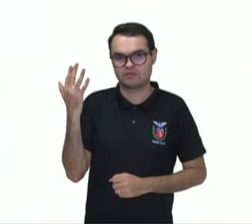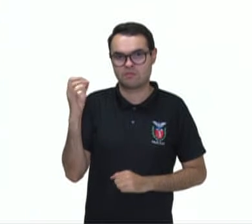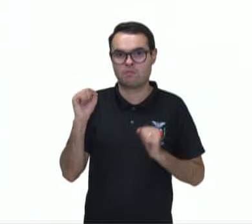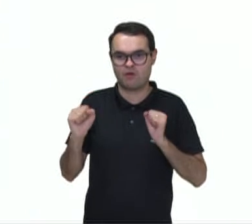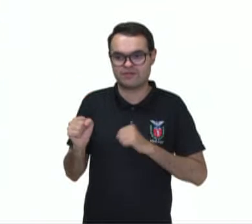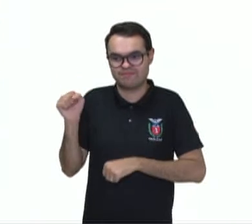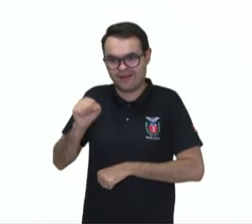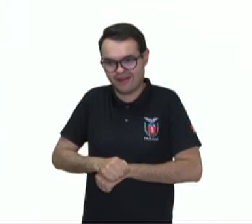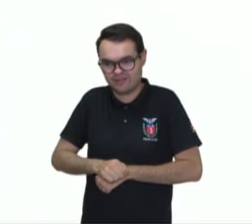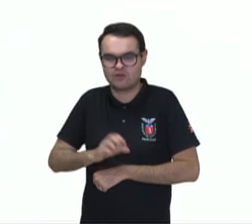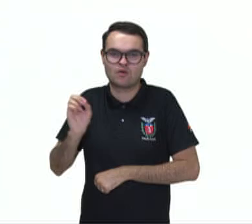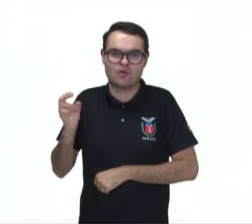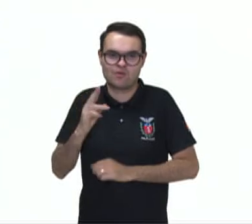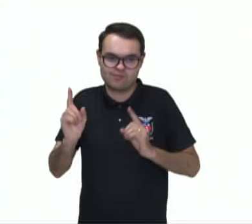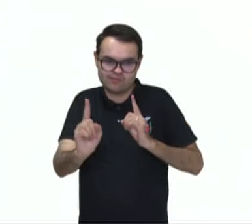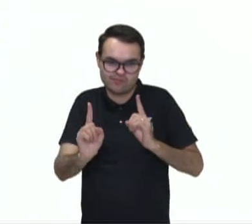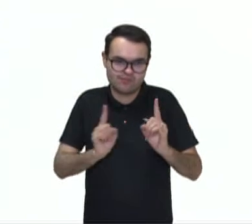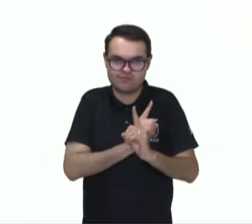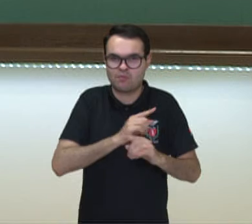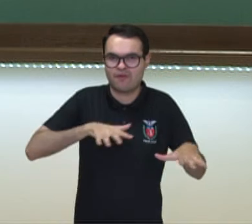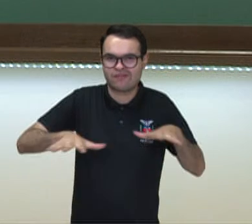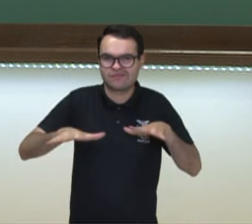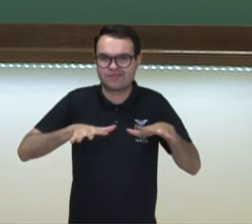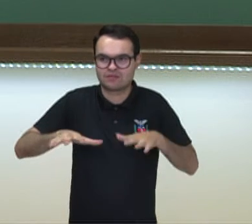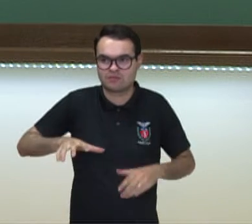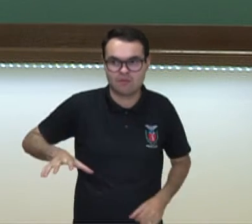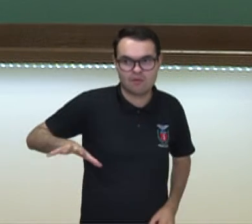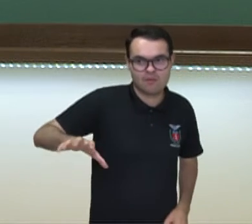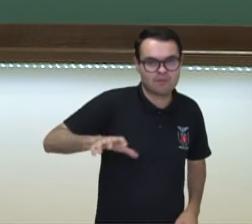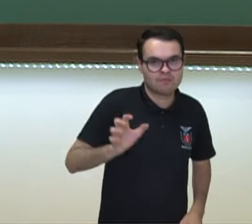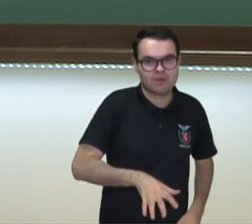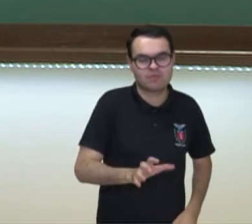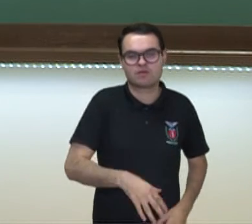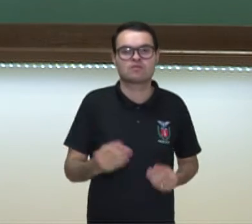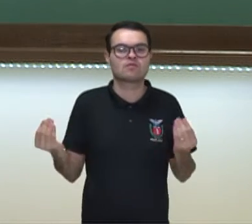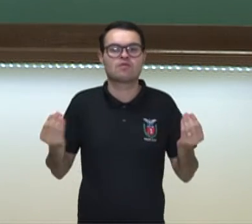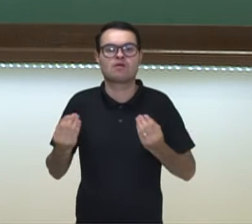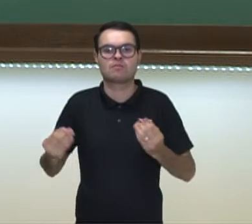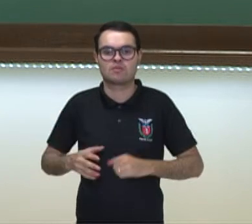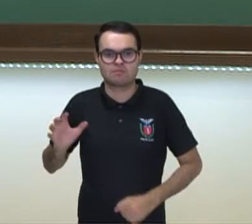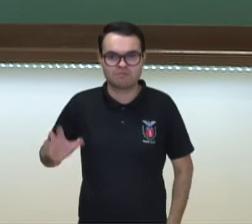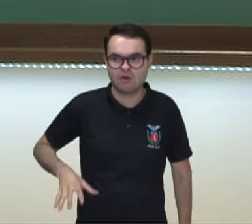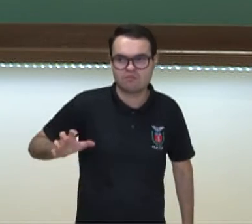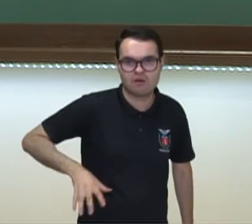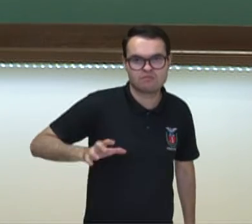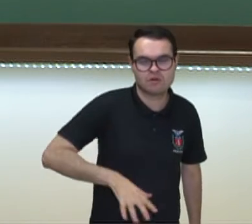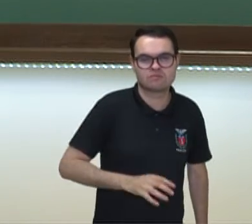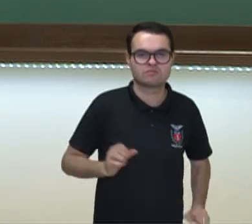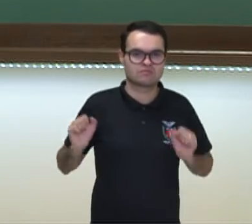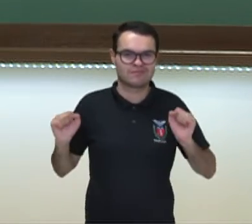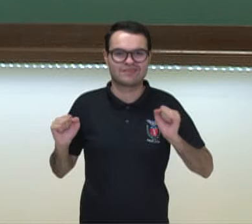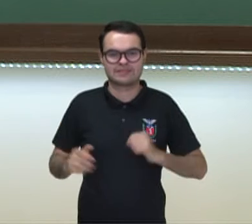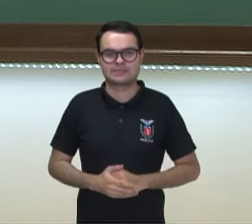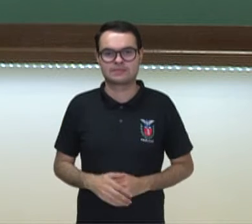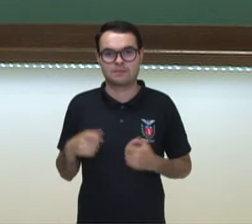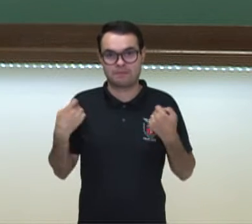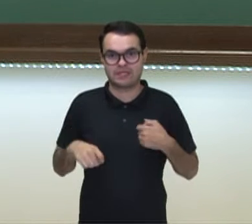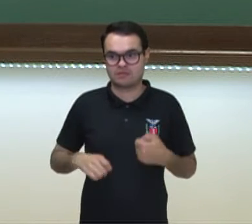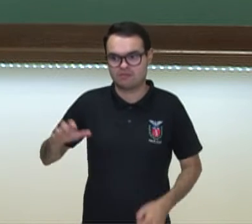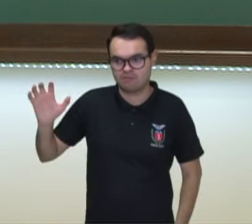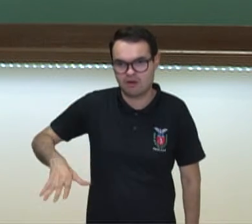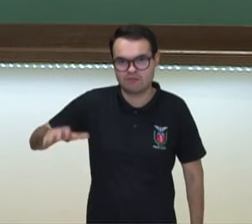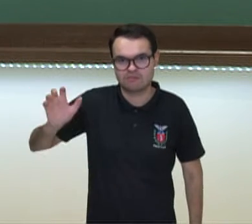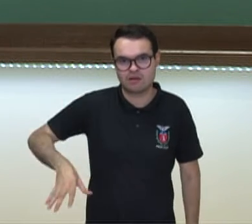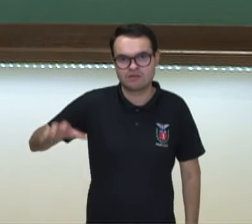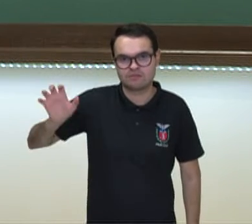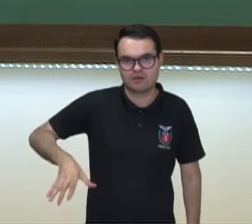jogador parado ou em movimento. Como que funciona o drible no handebol? Então, é o ato de eu ter que bater